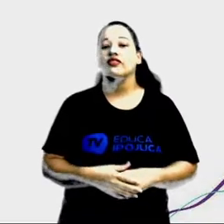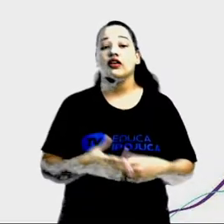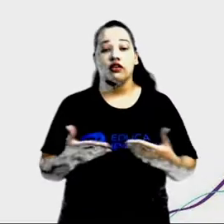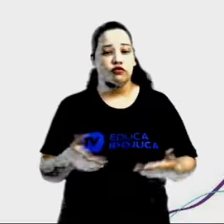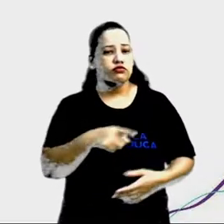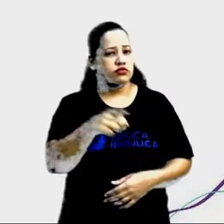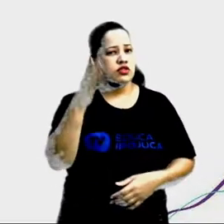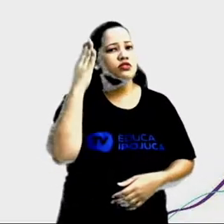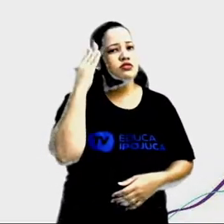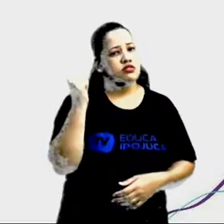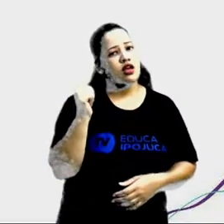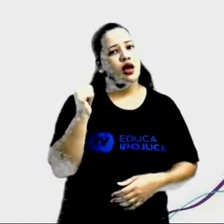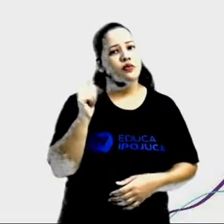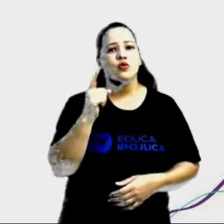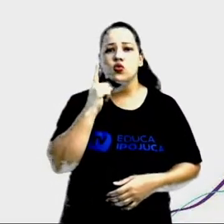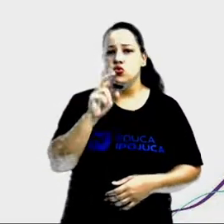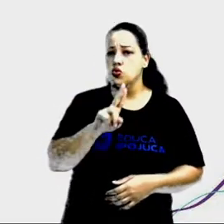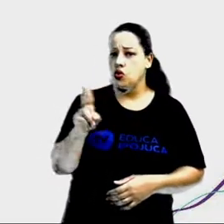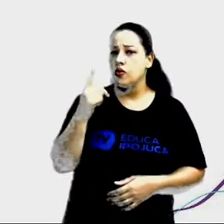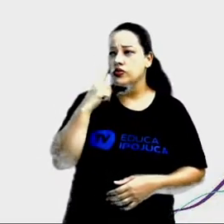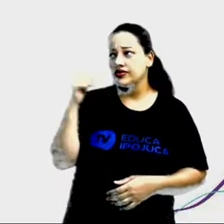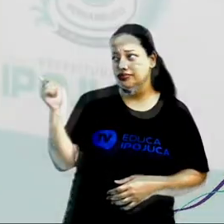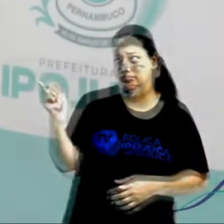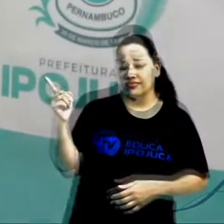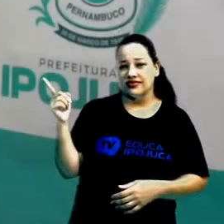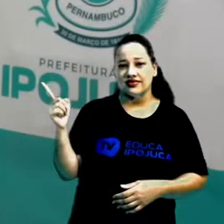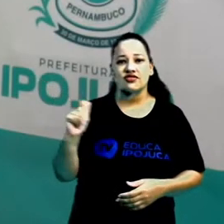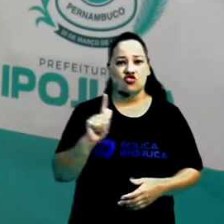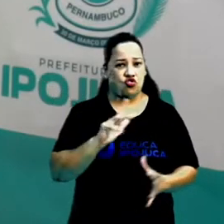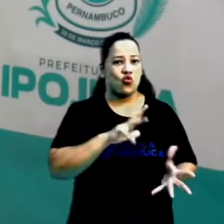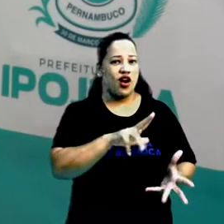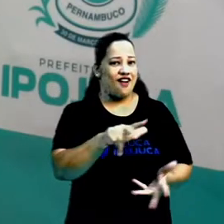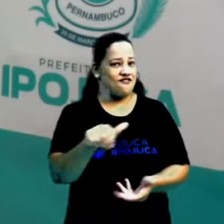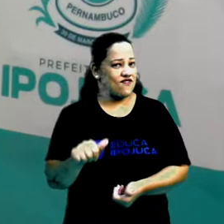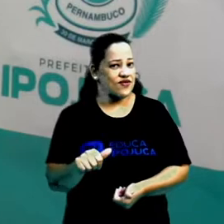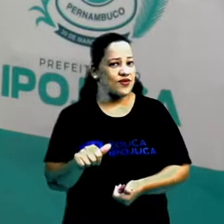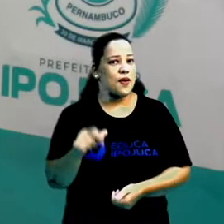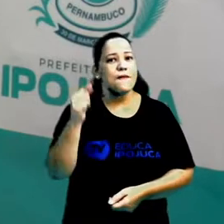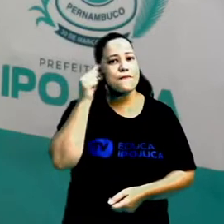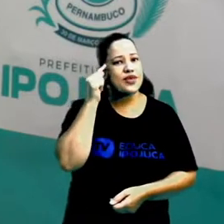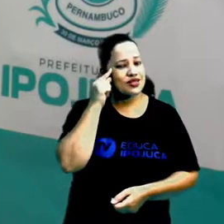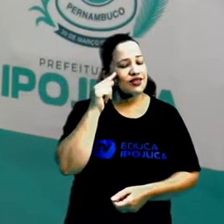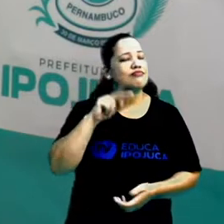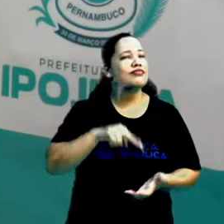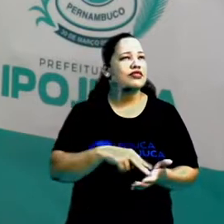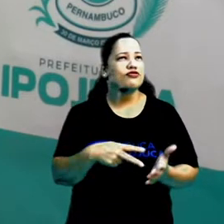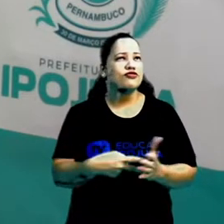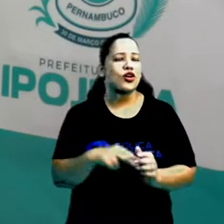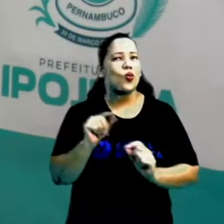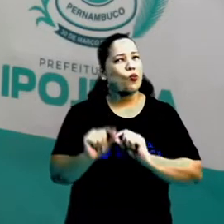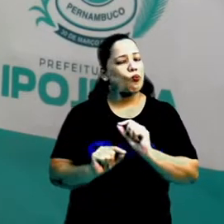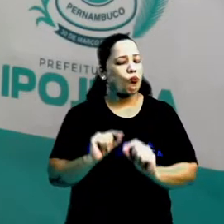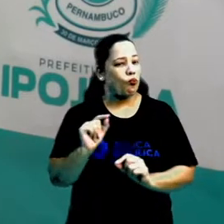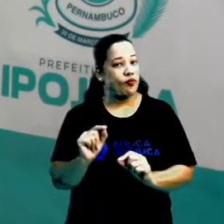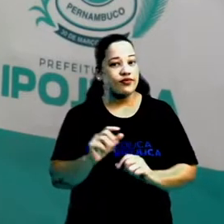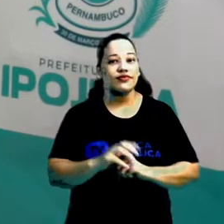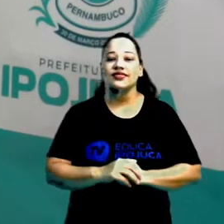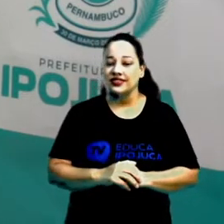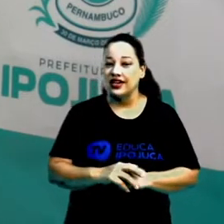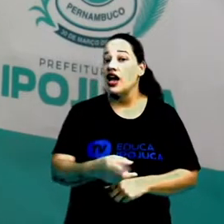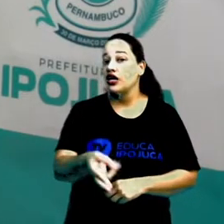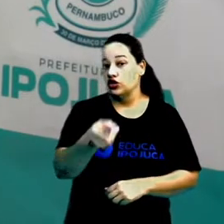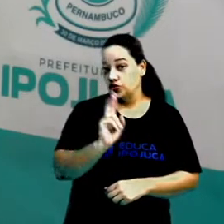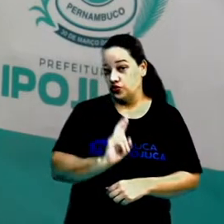sabe o que é Geografia? Você já parou para pensar o que isso significa? Para termos a